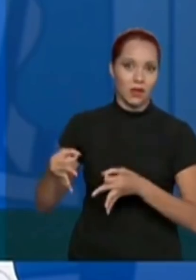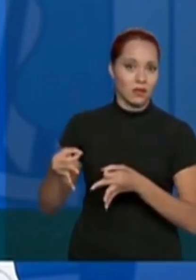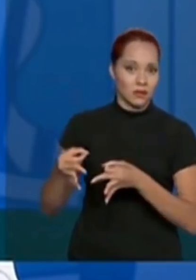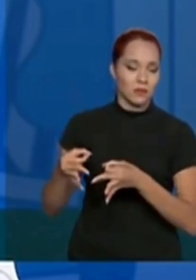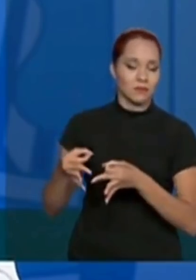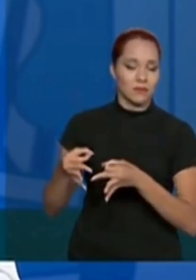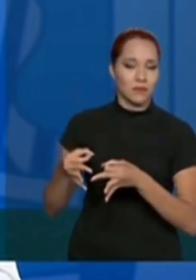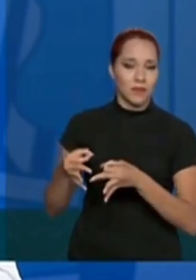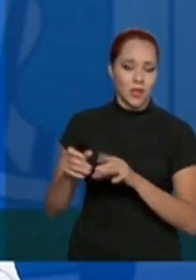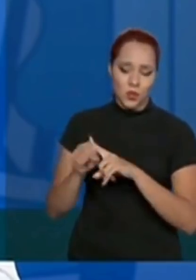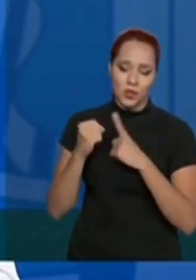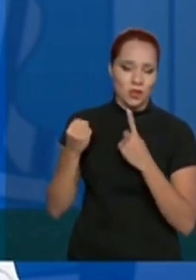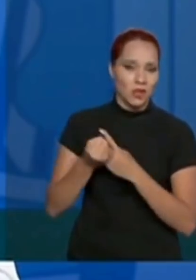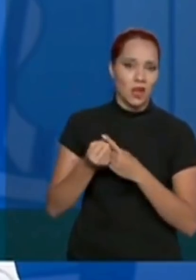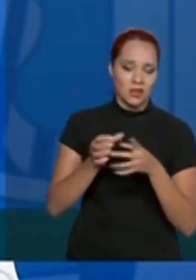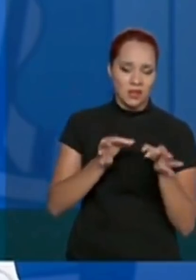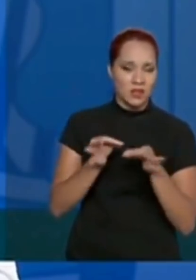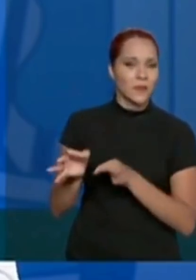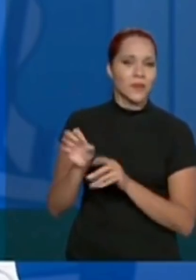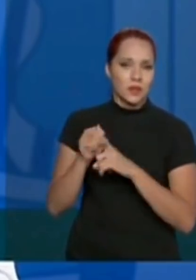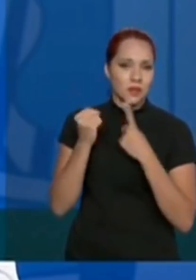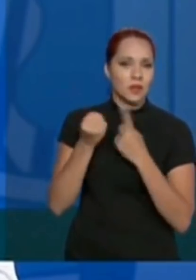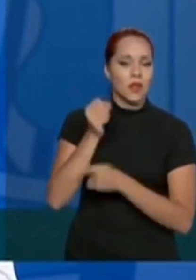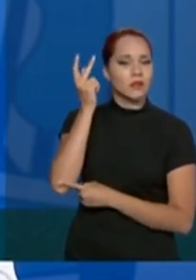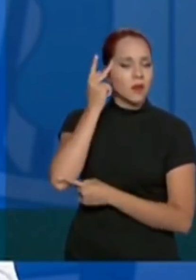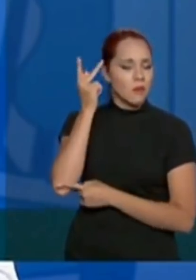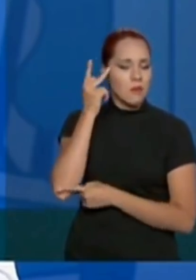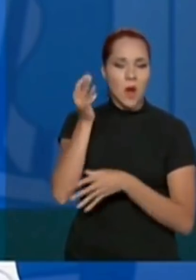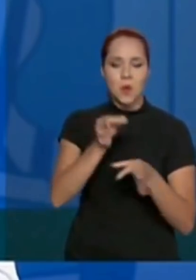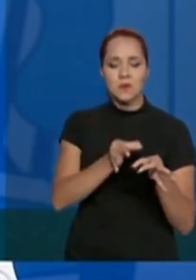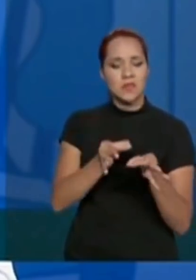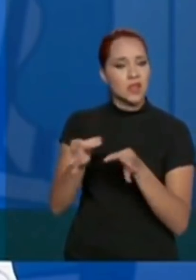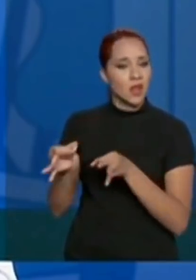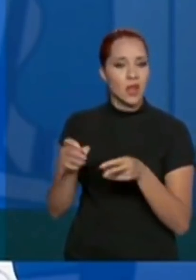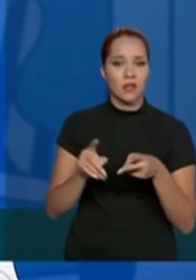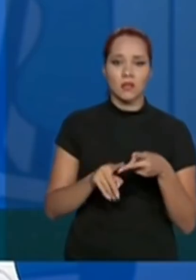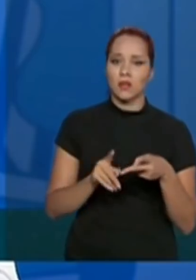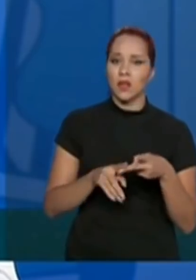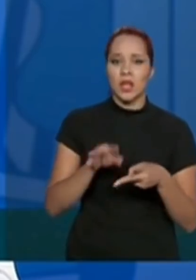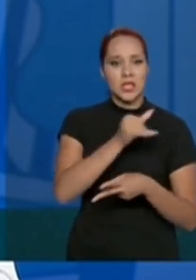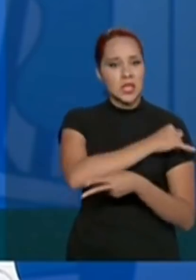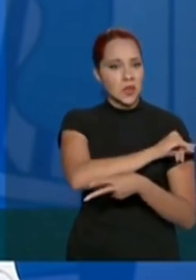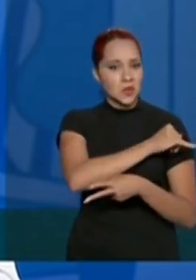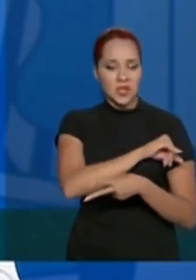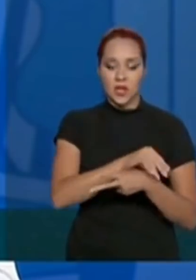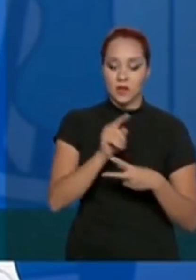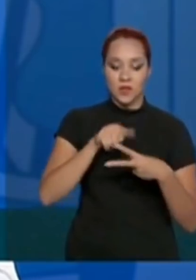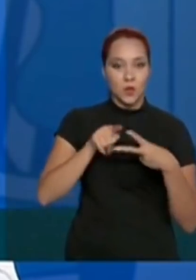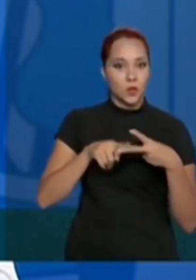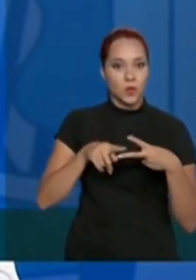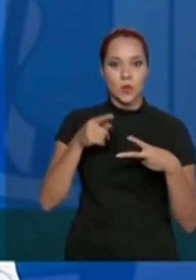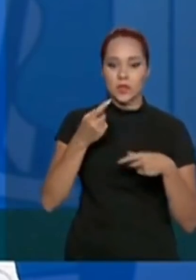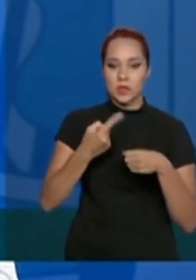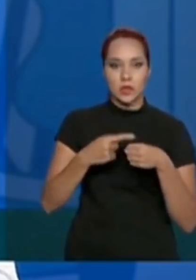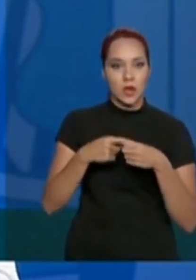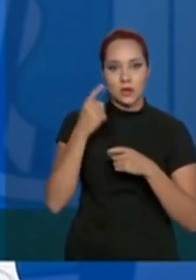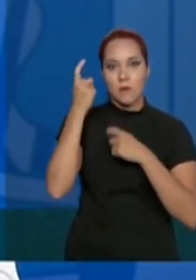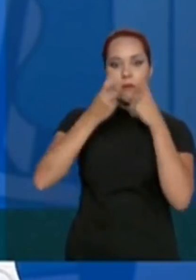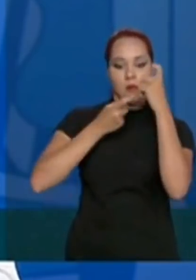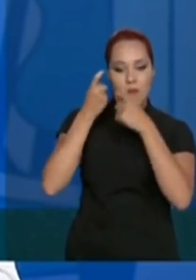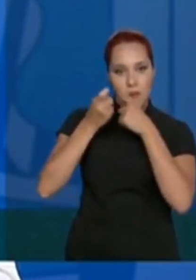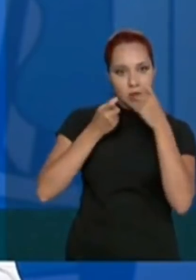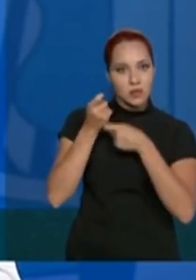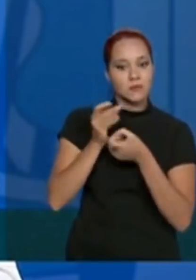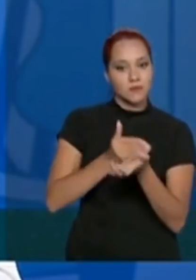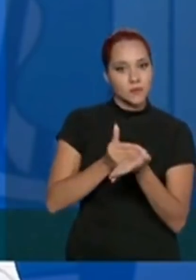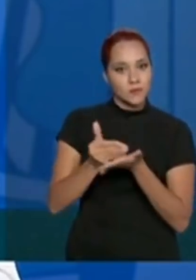corretamente. Sociedade paulista fazendo a parte dela corretamente, Carioca, são duas cidades que me preocupam desde o começo,